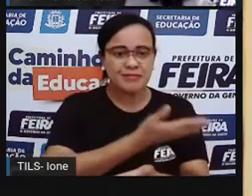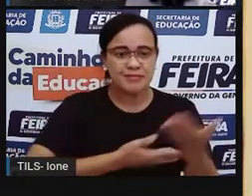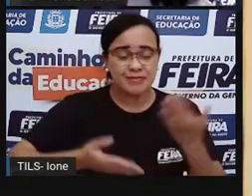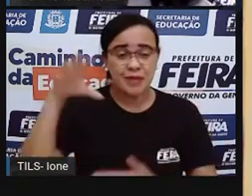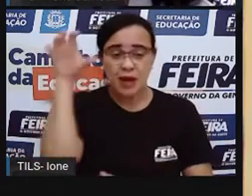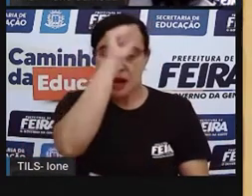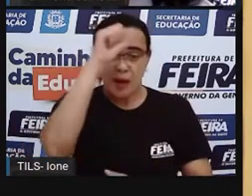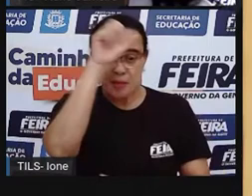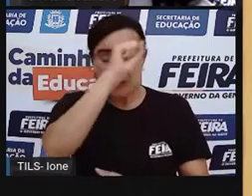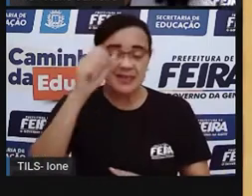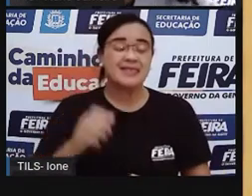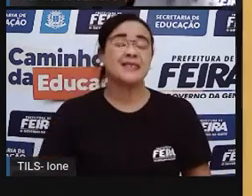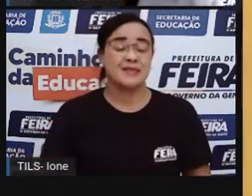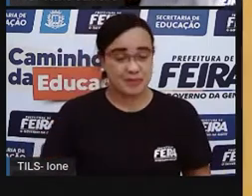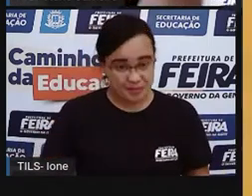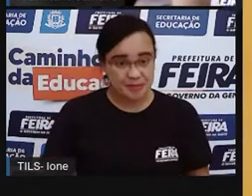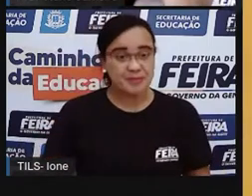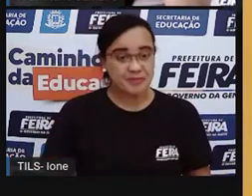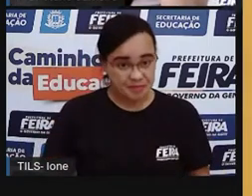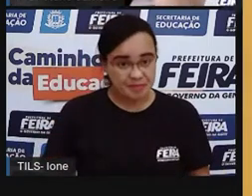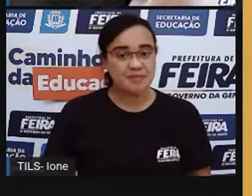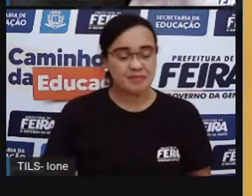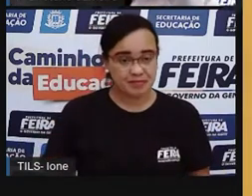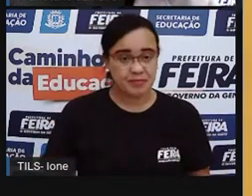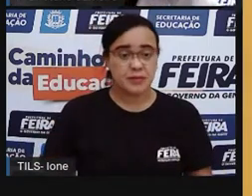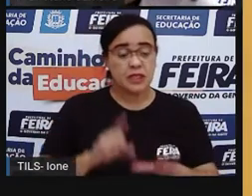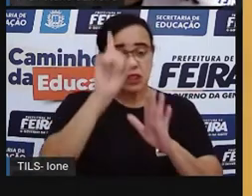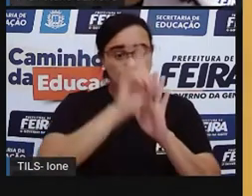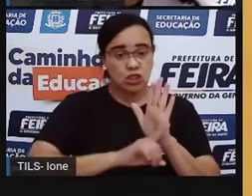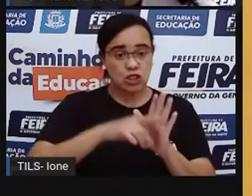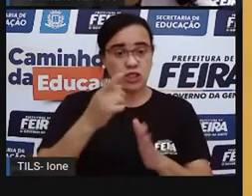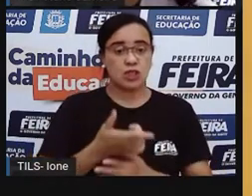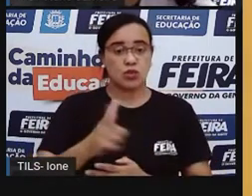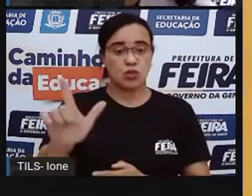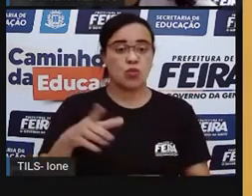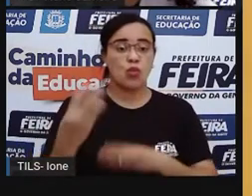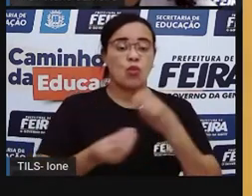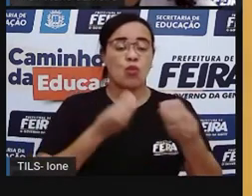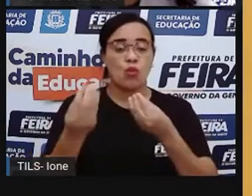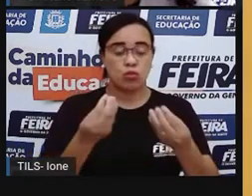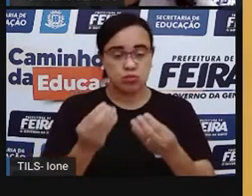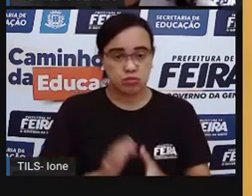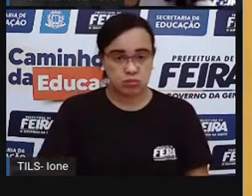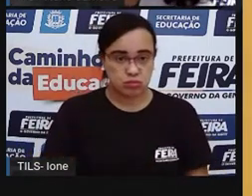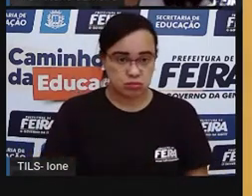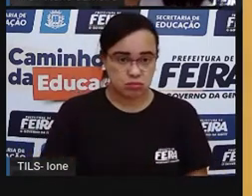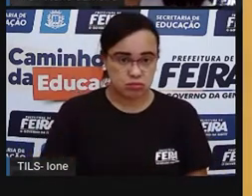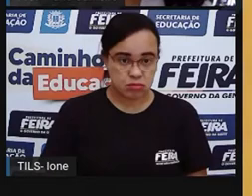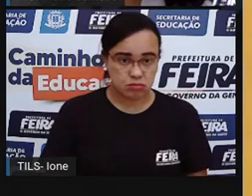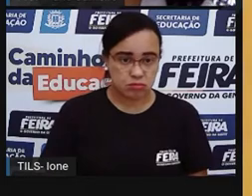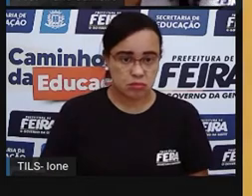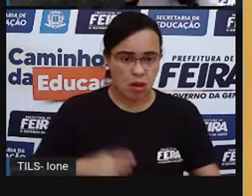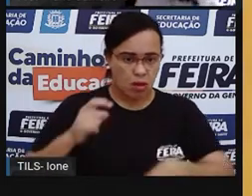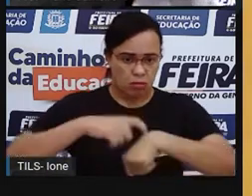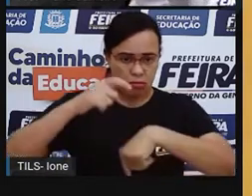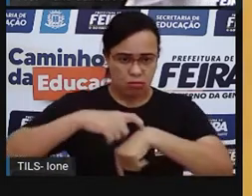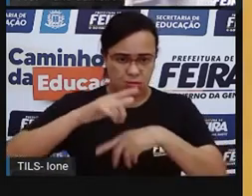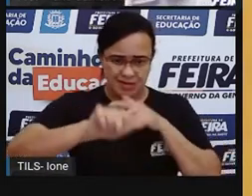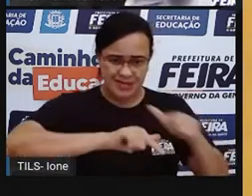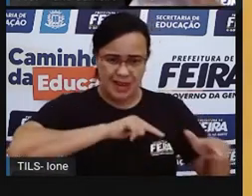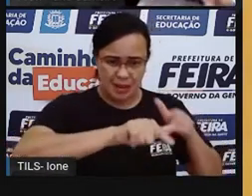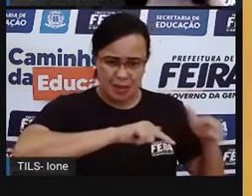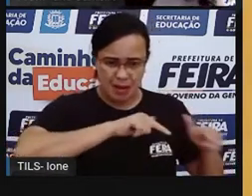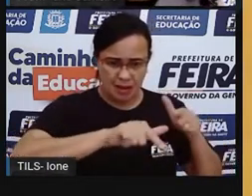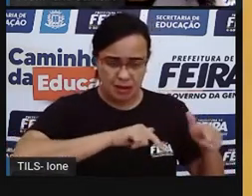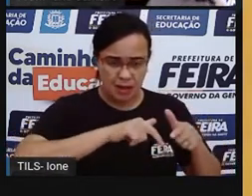Vamos ver outro direito que tem lá no livro. Ó, agora não é hora de trabalhar. Você só